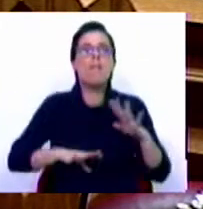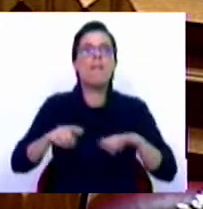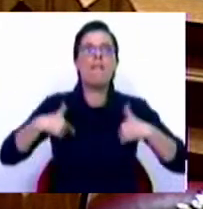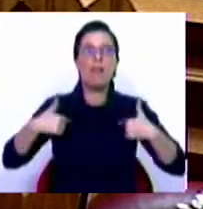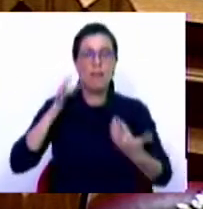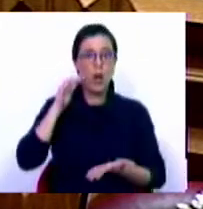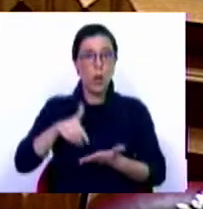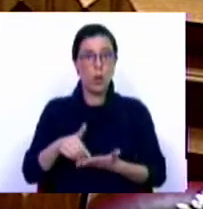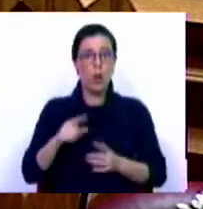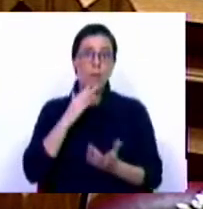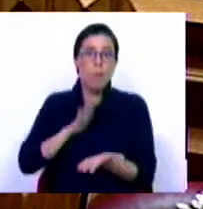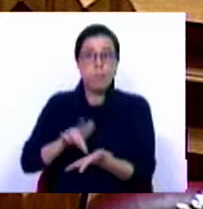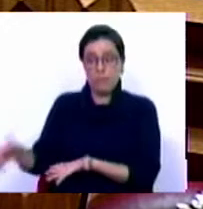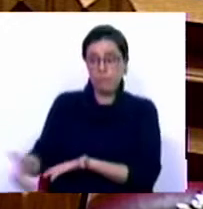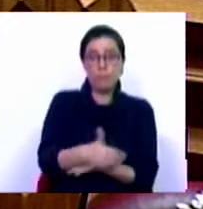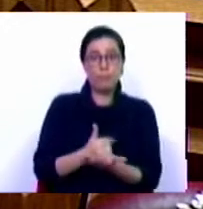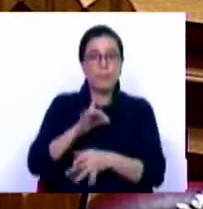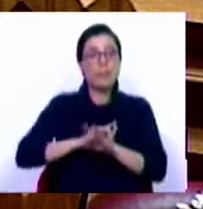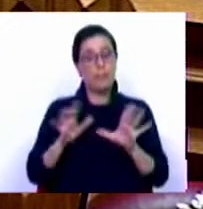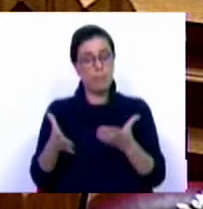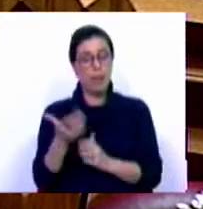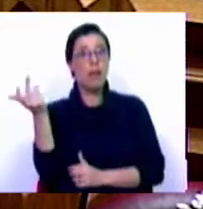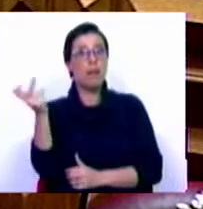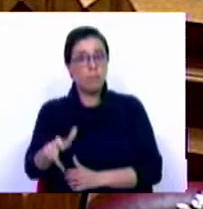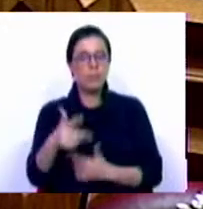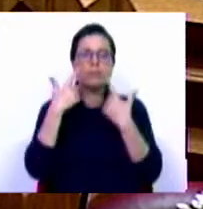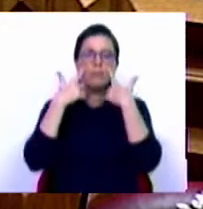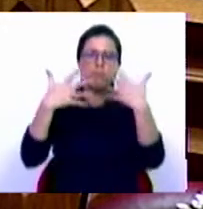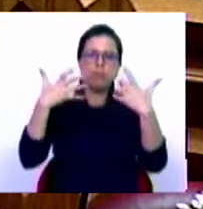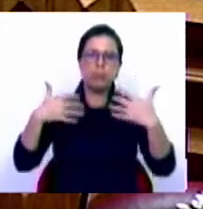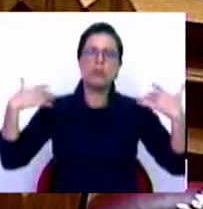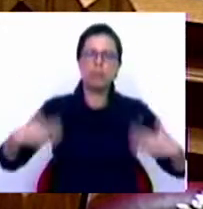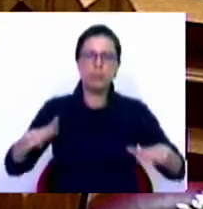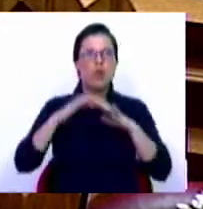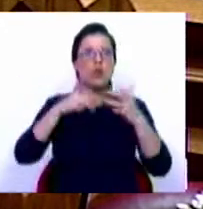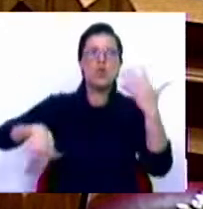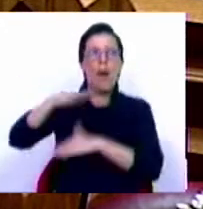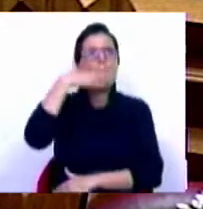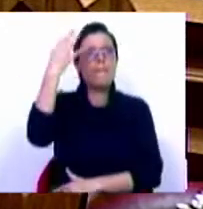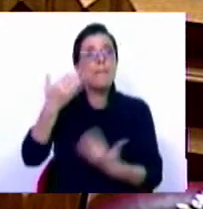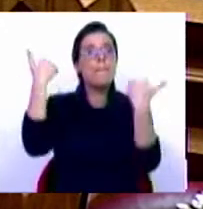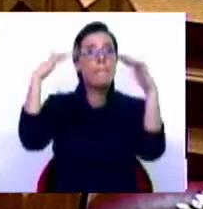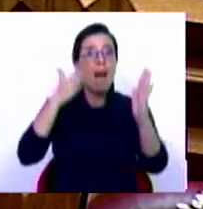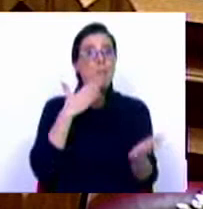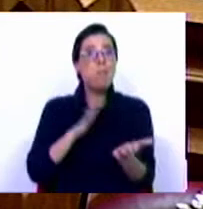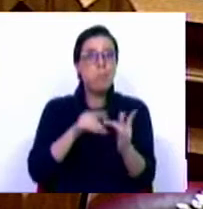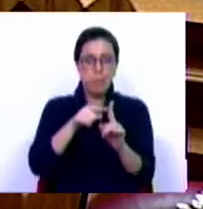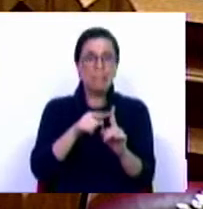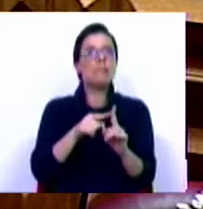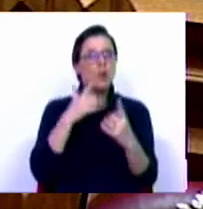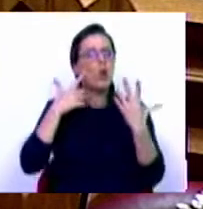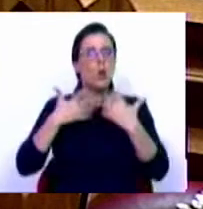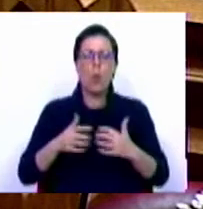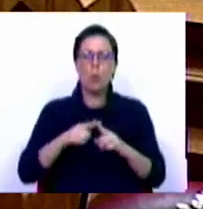resultados da restauração. A pandemia teve impactos em todos os sectores da sociedade, mas a restauração é sem dúvida